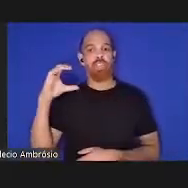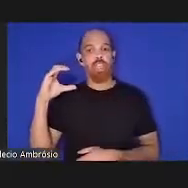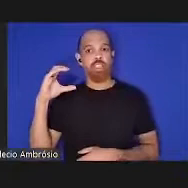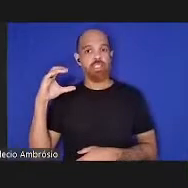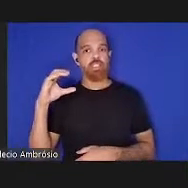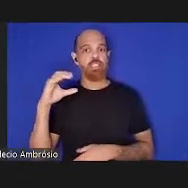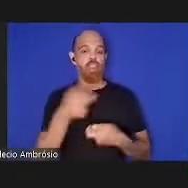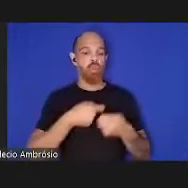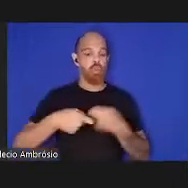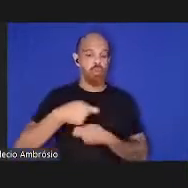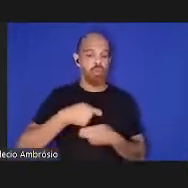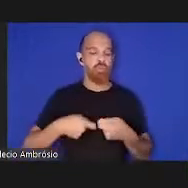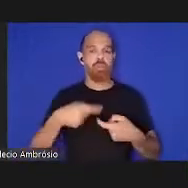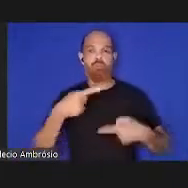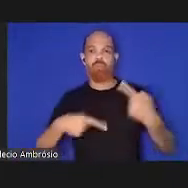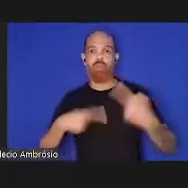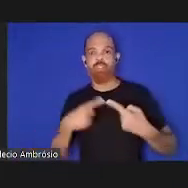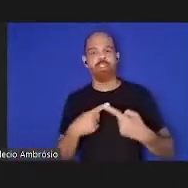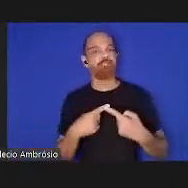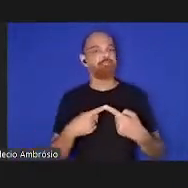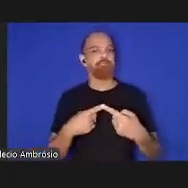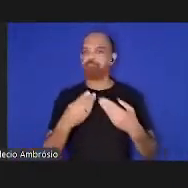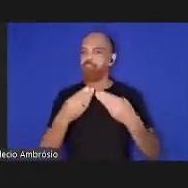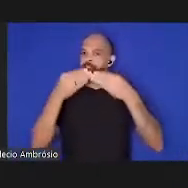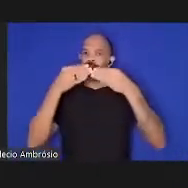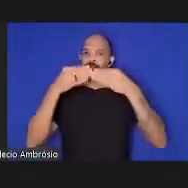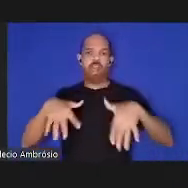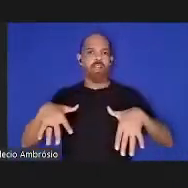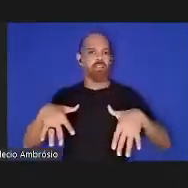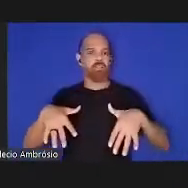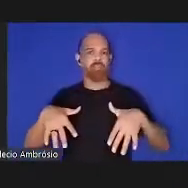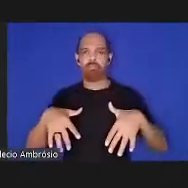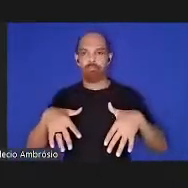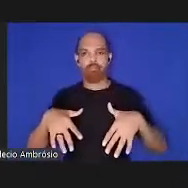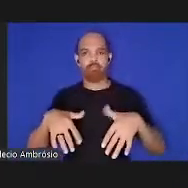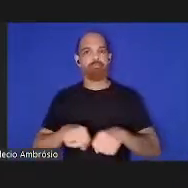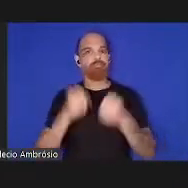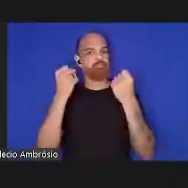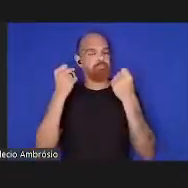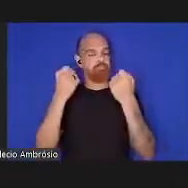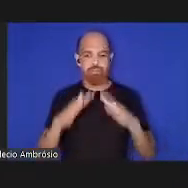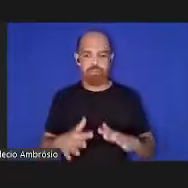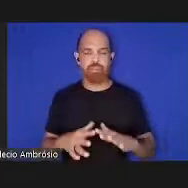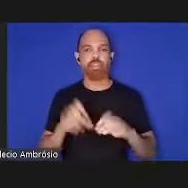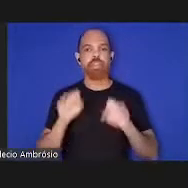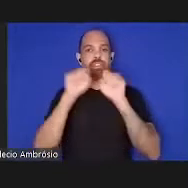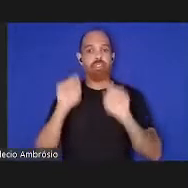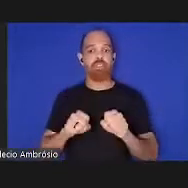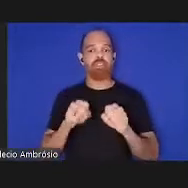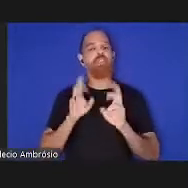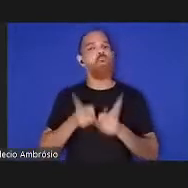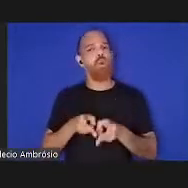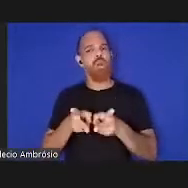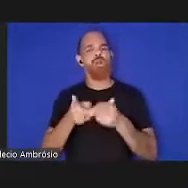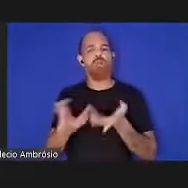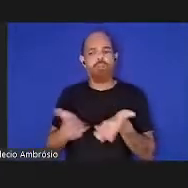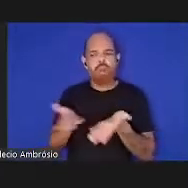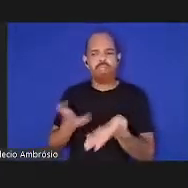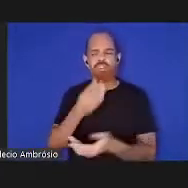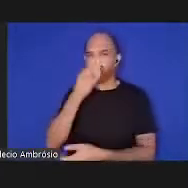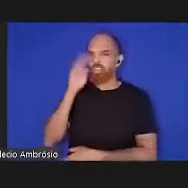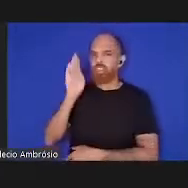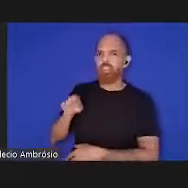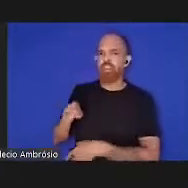política falhámos coletivamente continuamos a falhar quando persistimos em abordagens que ignora o princípio da